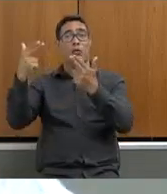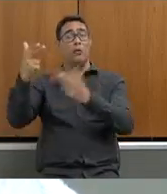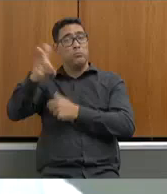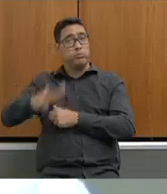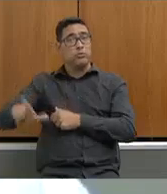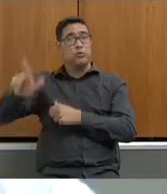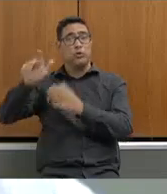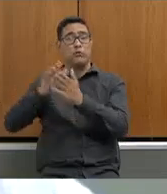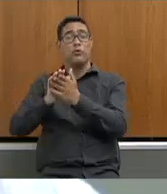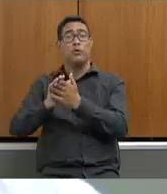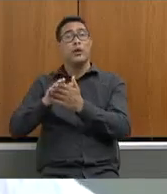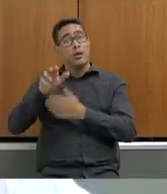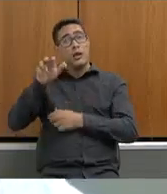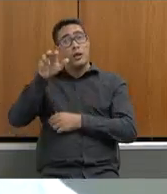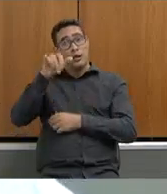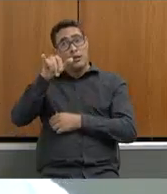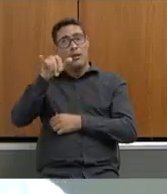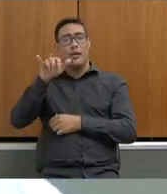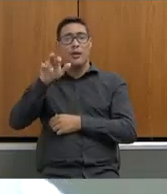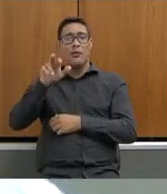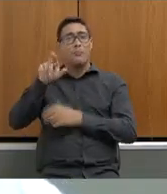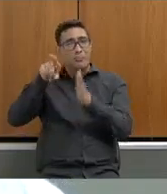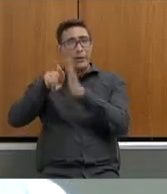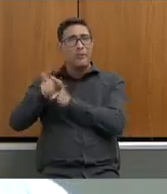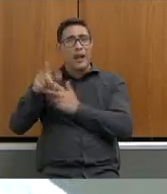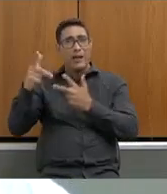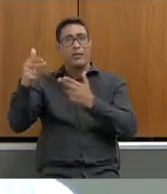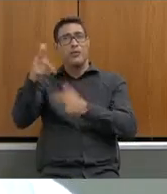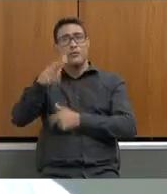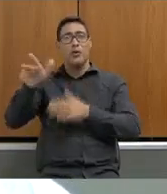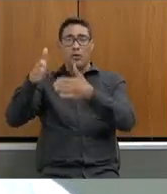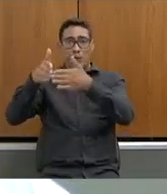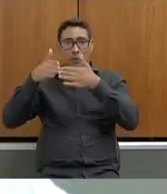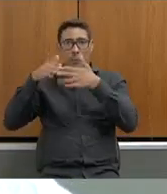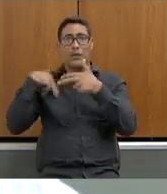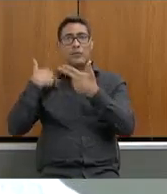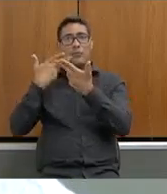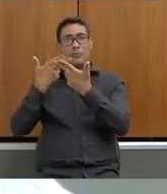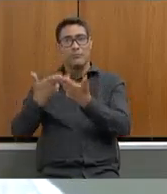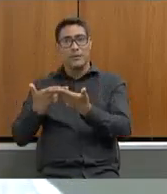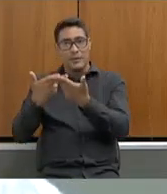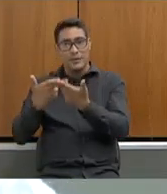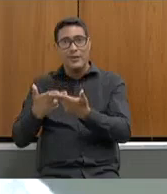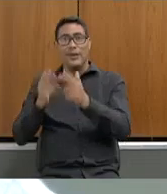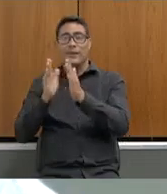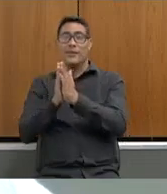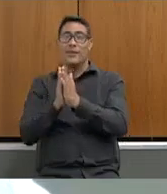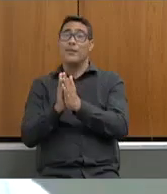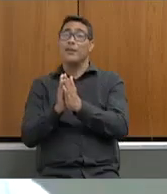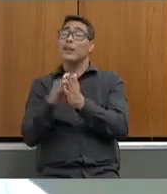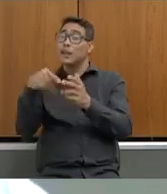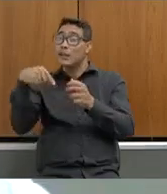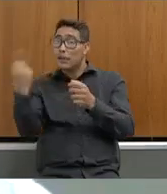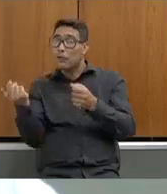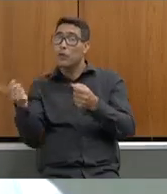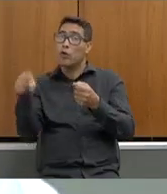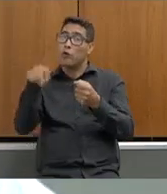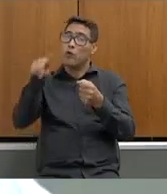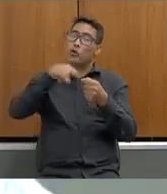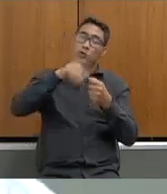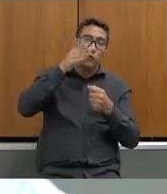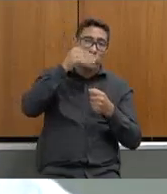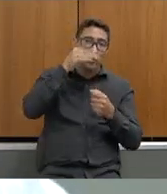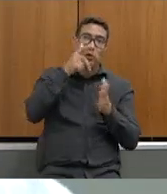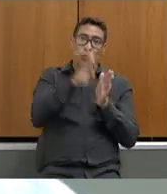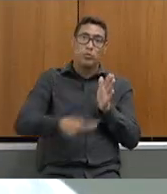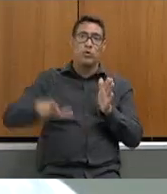se eu for um pouquinho de paciência é só lembrar que depois eu vou tentar assistir tudo novamente mas eu